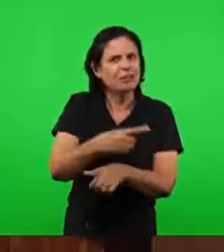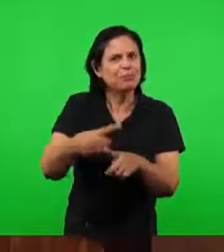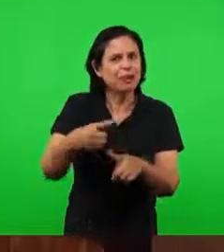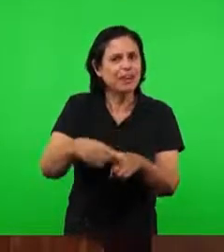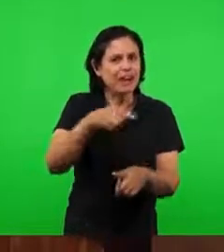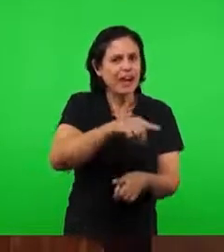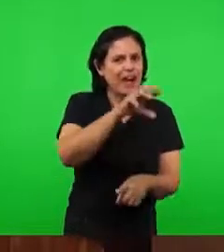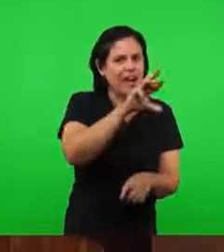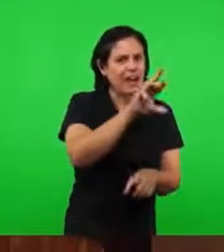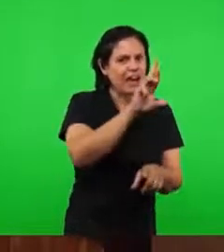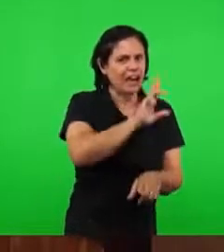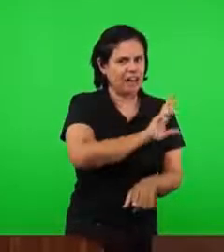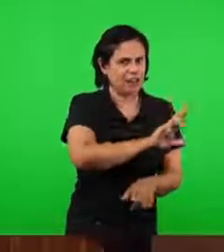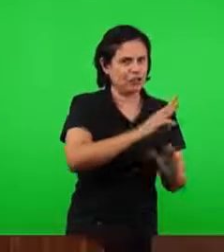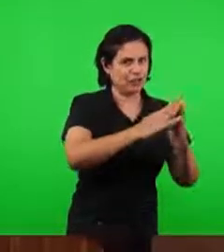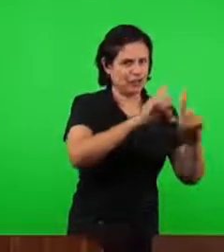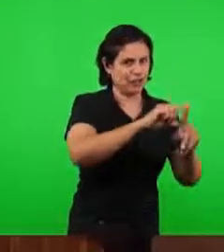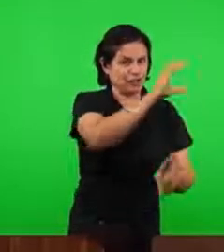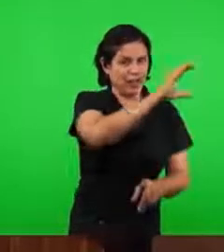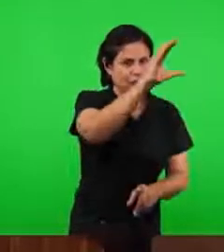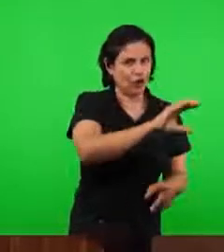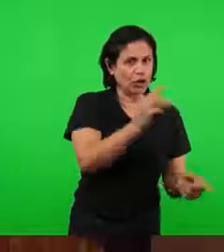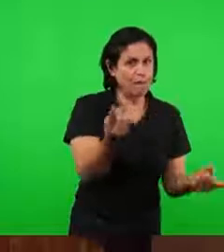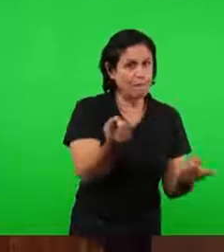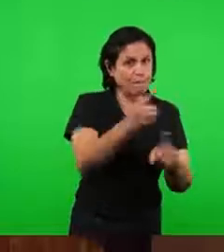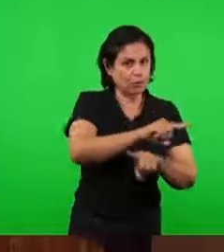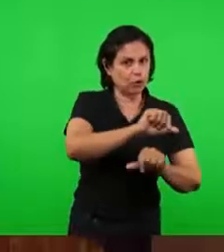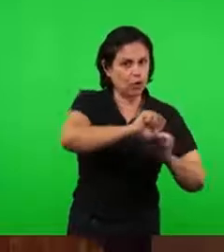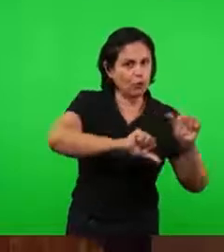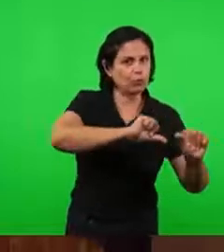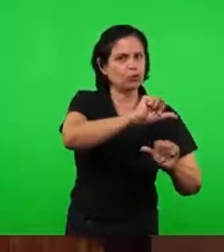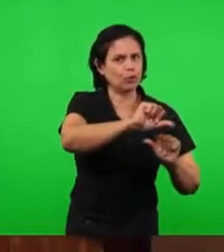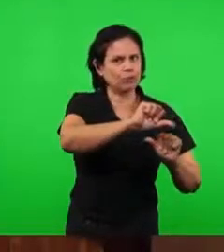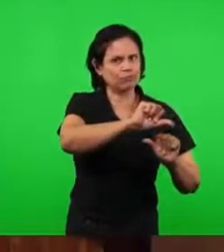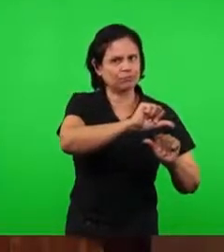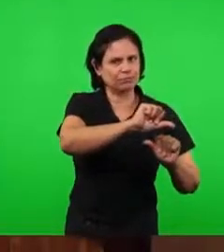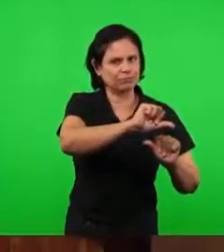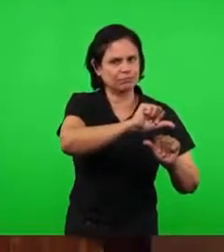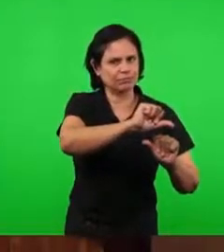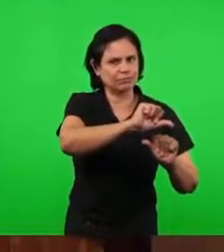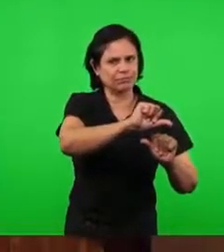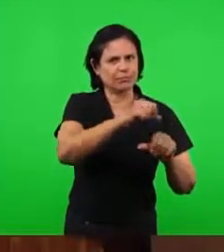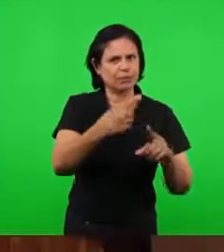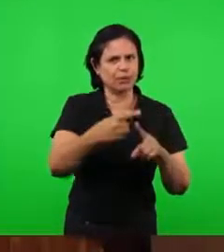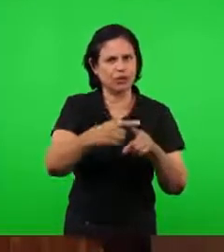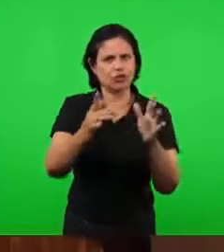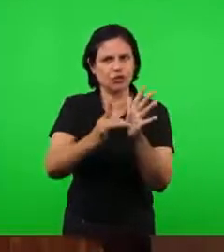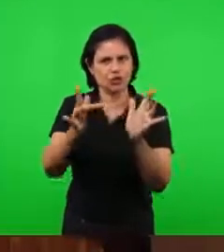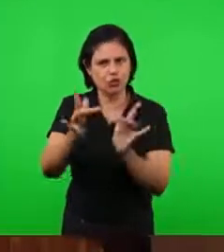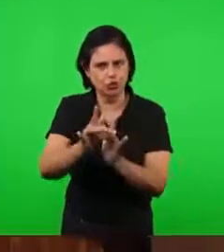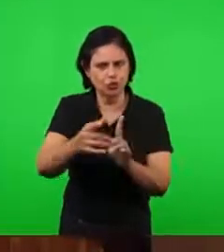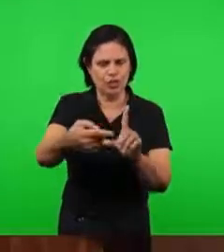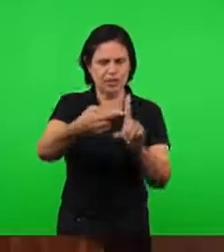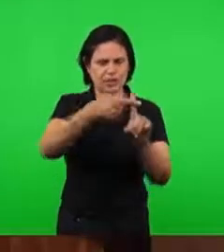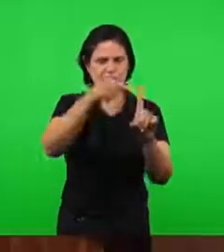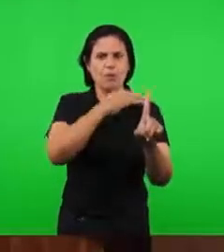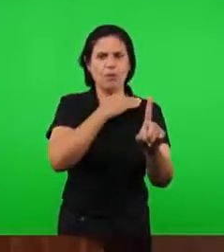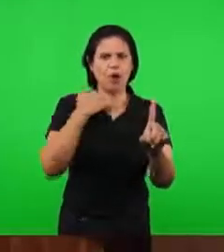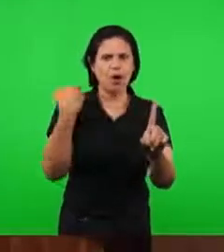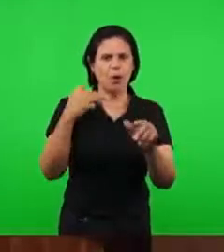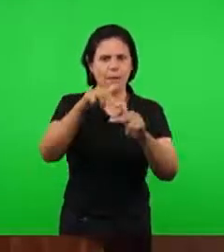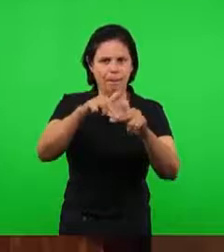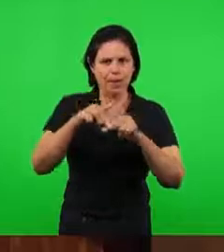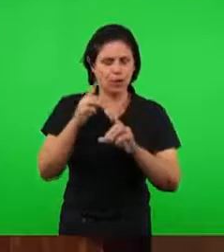que o Senhor quer e que por ela o Senhor morreu. Foi a cruz do Calvário. Então,